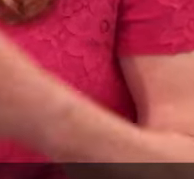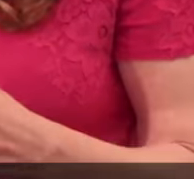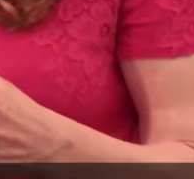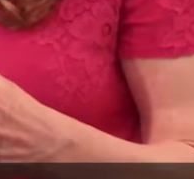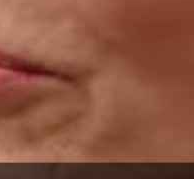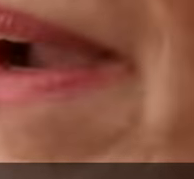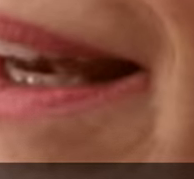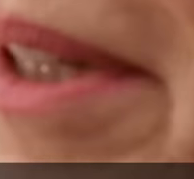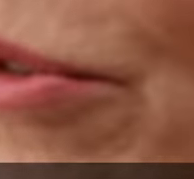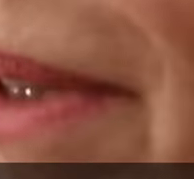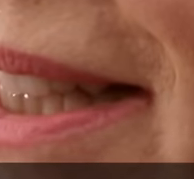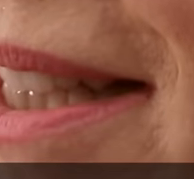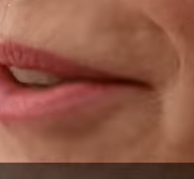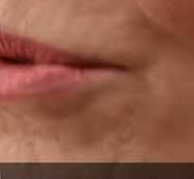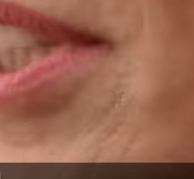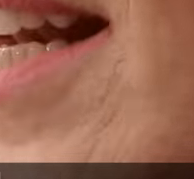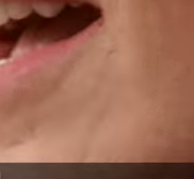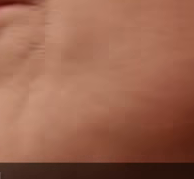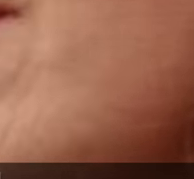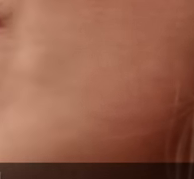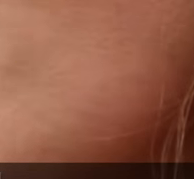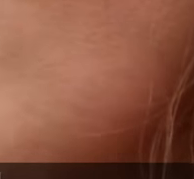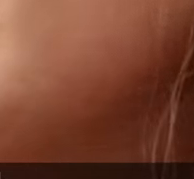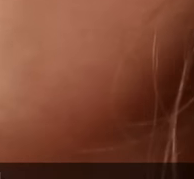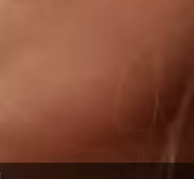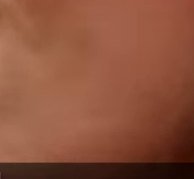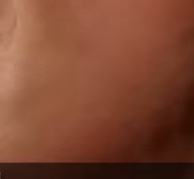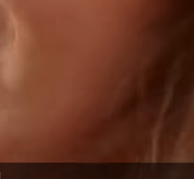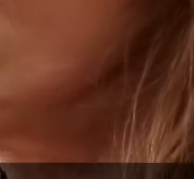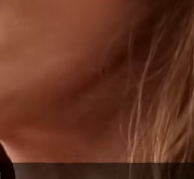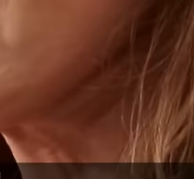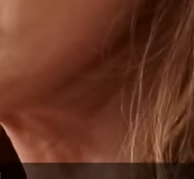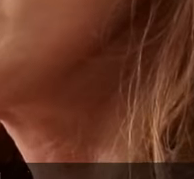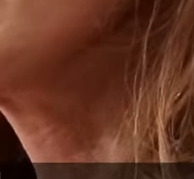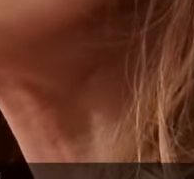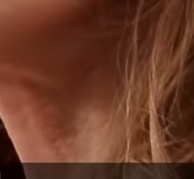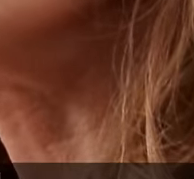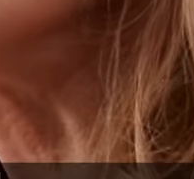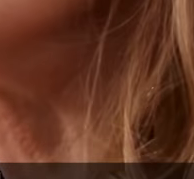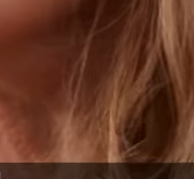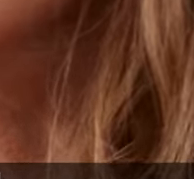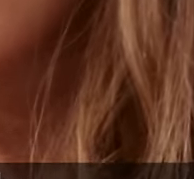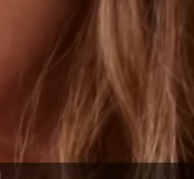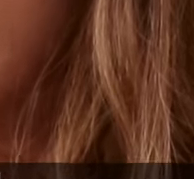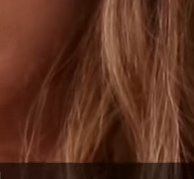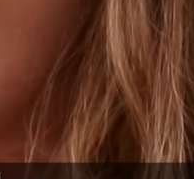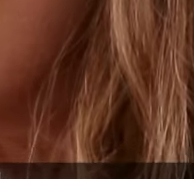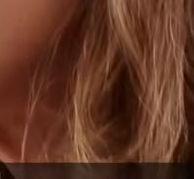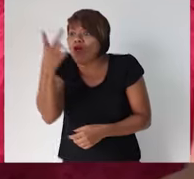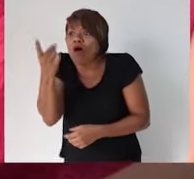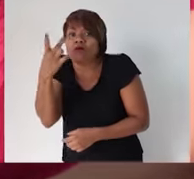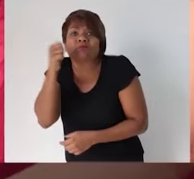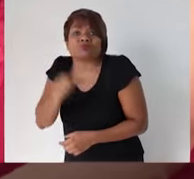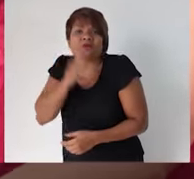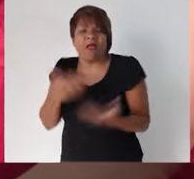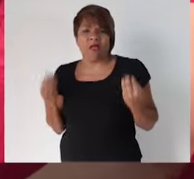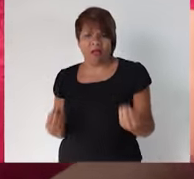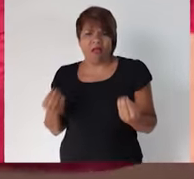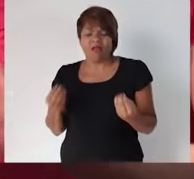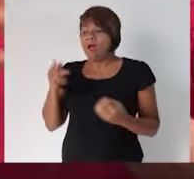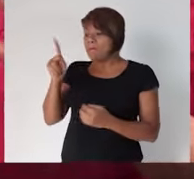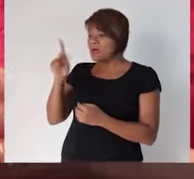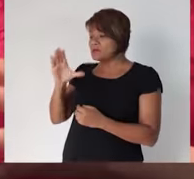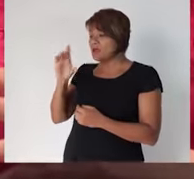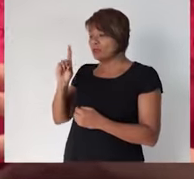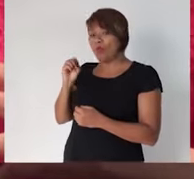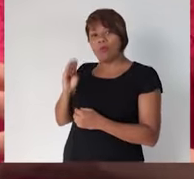muito clara no Parlamento Brasileiro. No Senado, são 81 senadores e somente 12 mulheres. O PCdoB tem uma